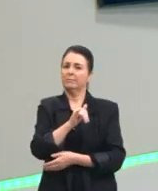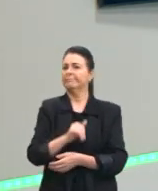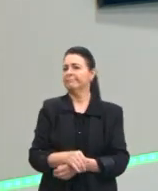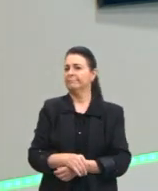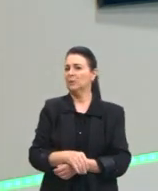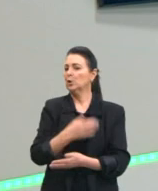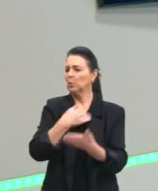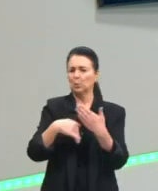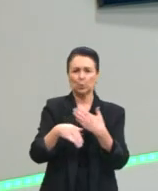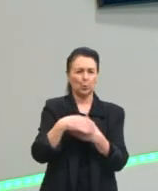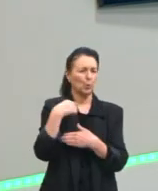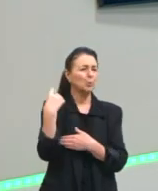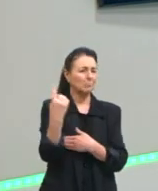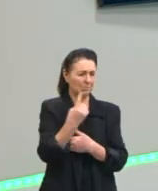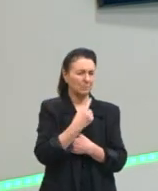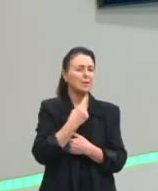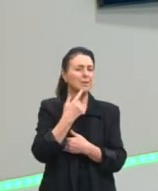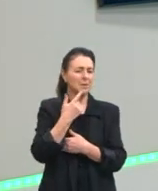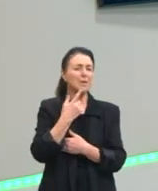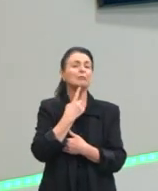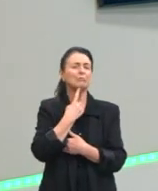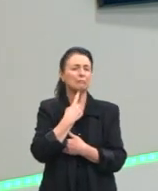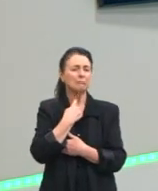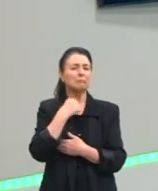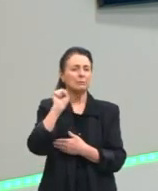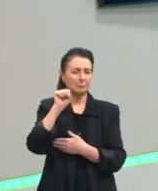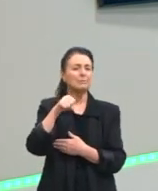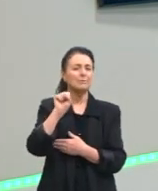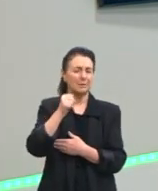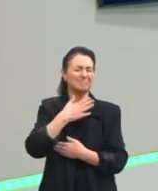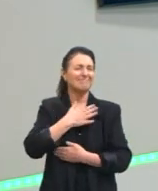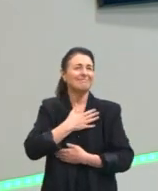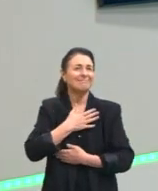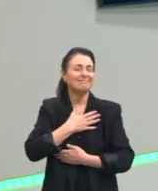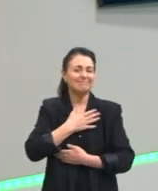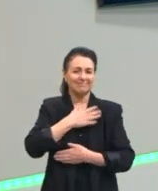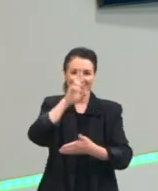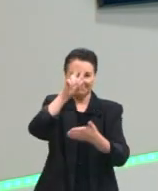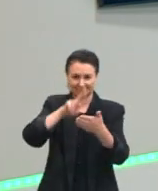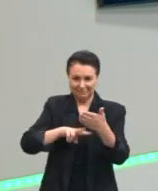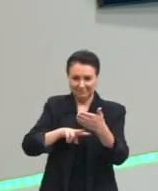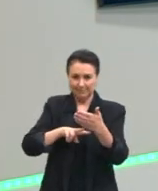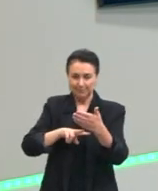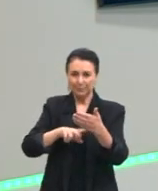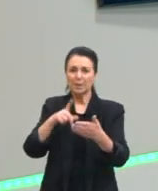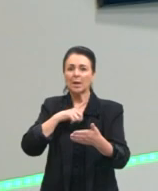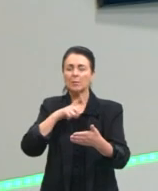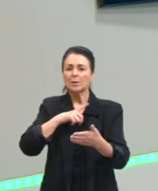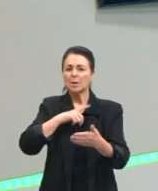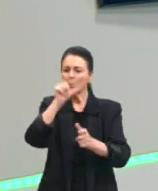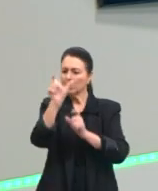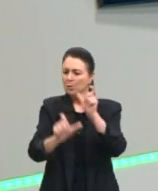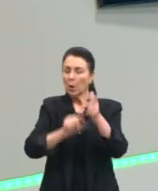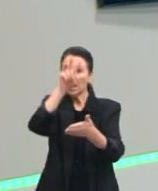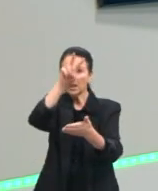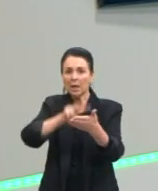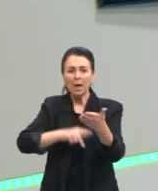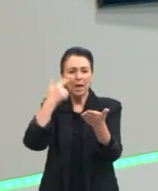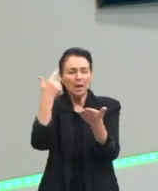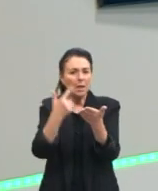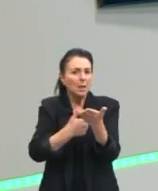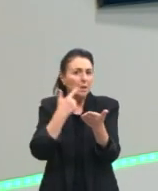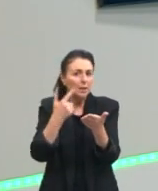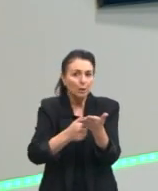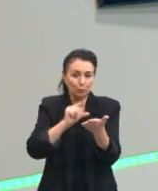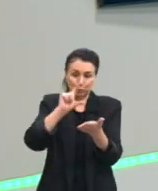mundo gosta de ler. Talvez vocês ainda não descobriram o que vocês gostam de ler. Tem gente que gosta de ler livros maiores,